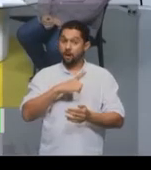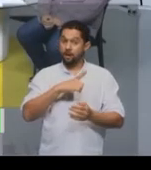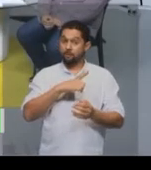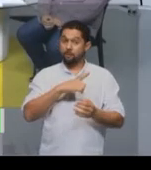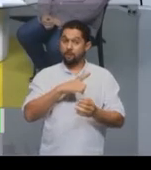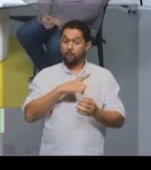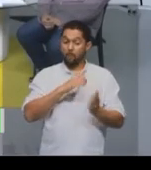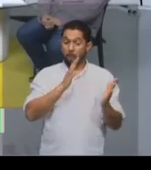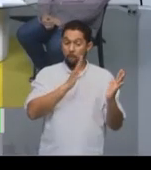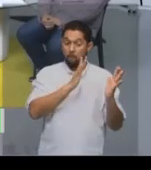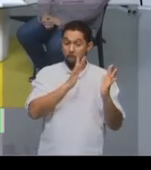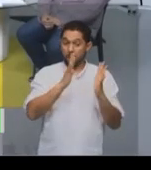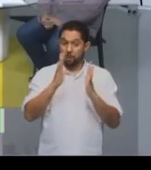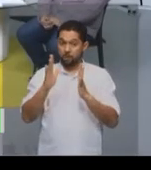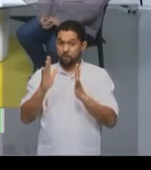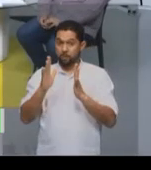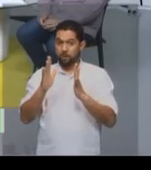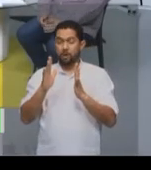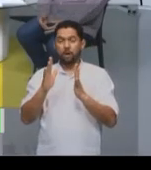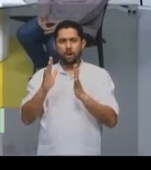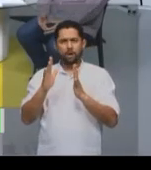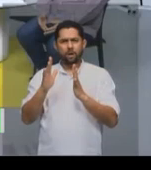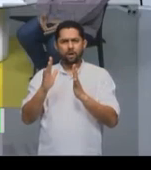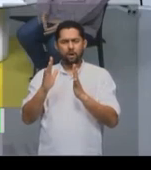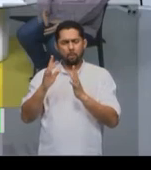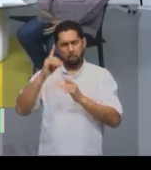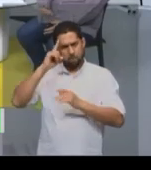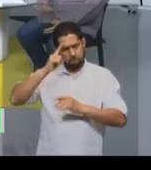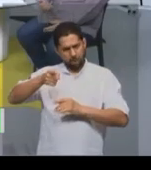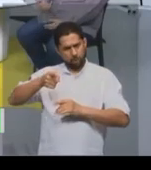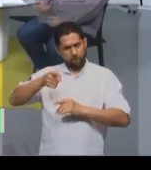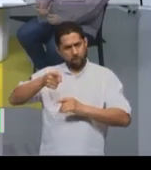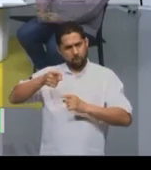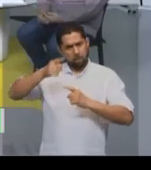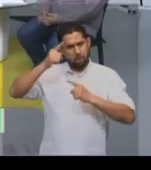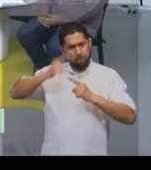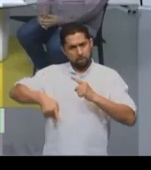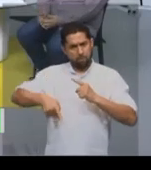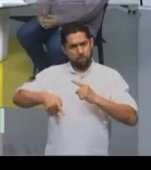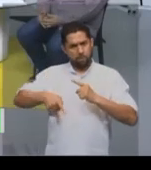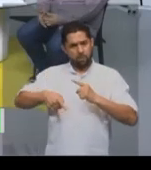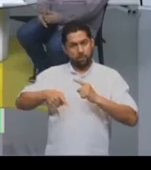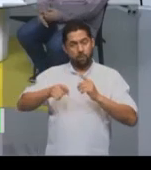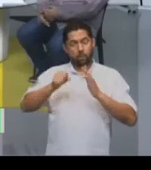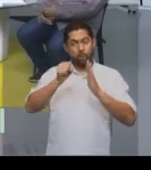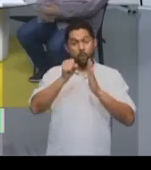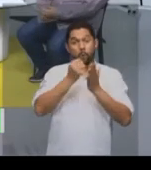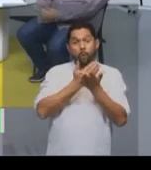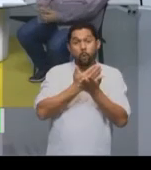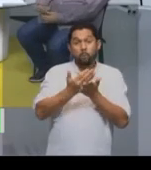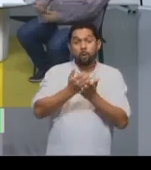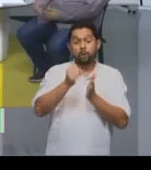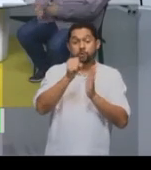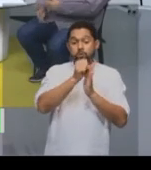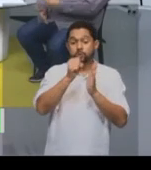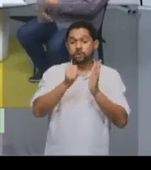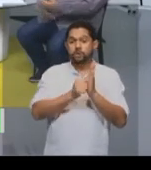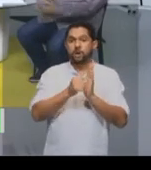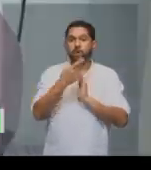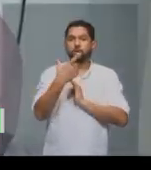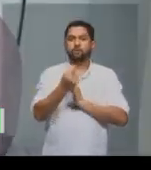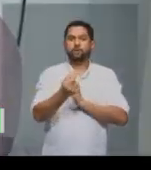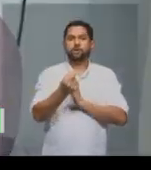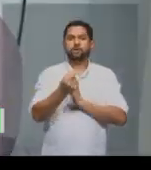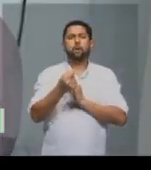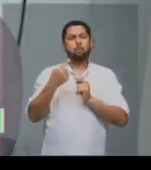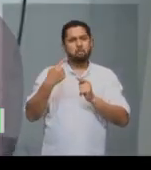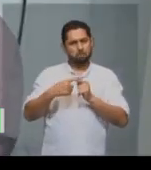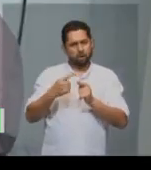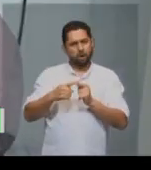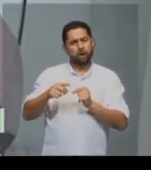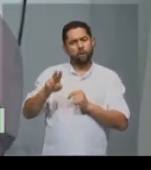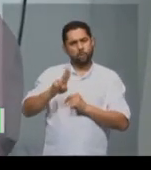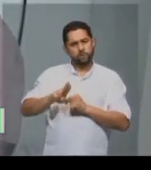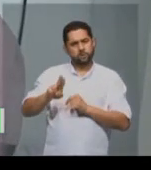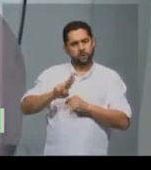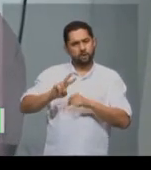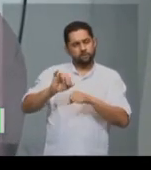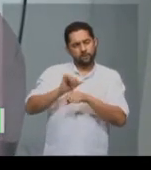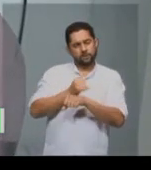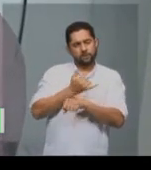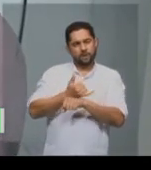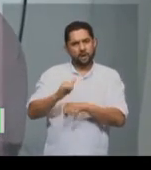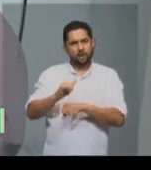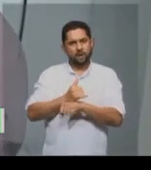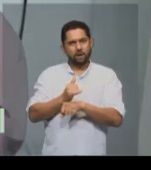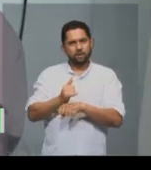poderia praticar a capoeira no Brasil, principalmente no início do século XX, porque era uma forma de resistência desses negros contra aquela